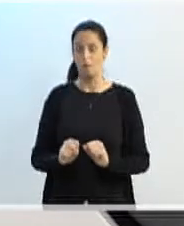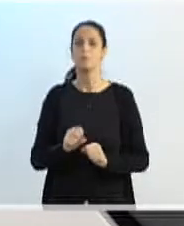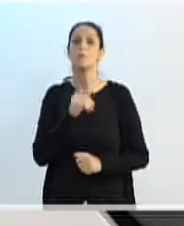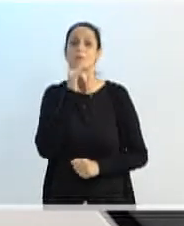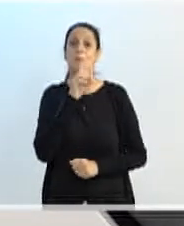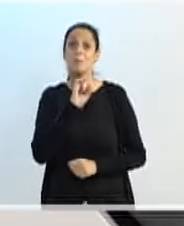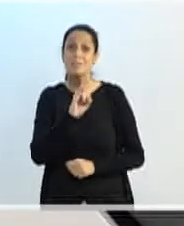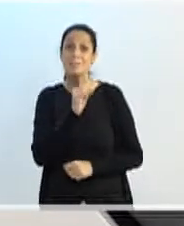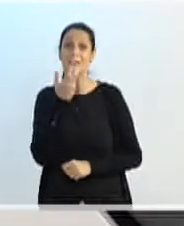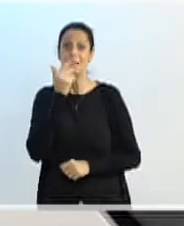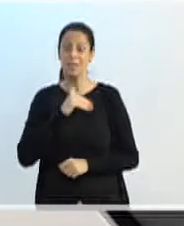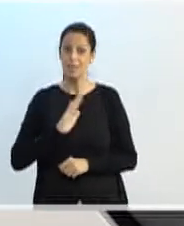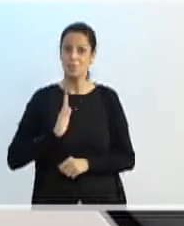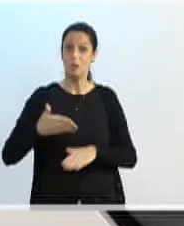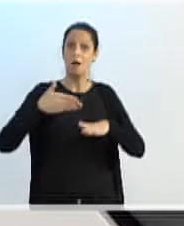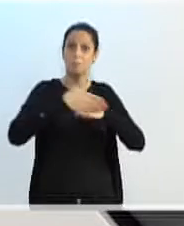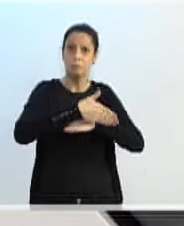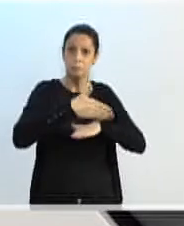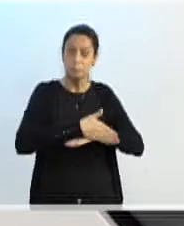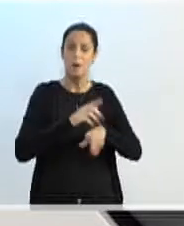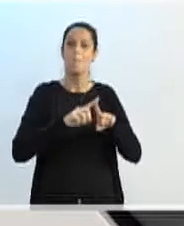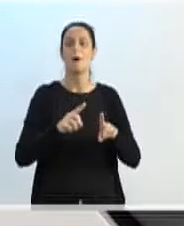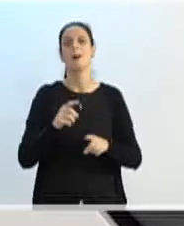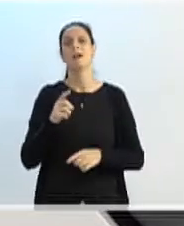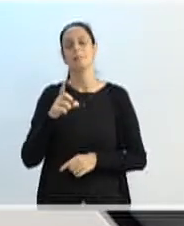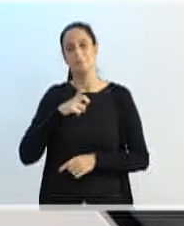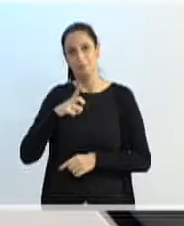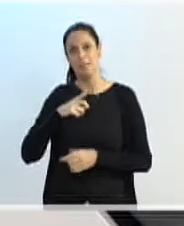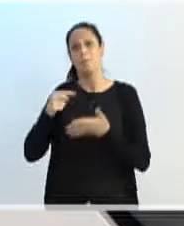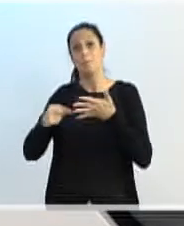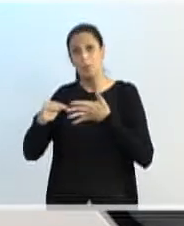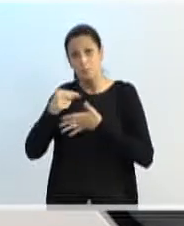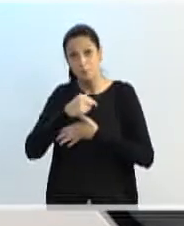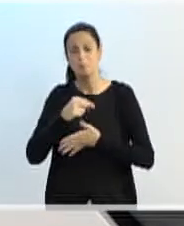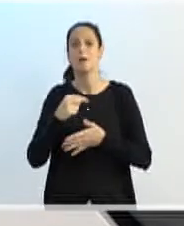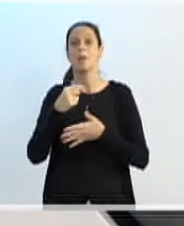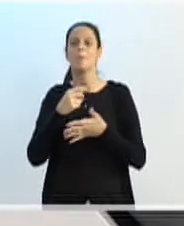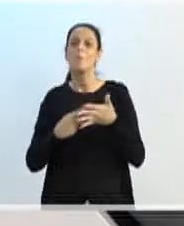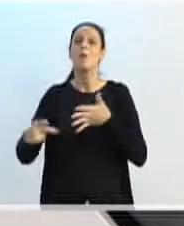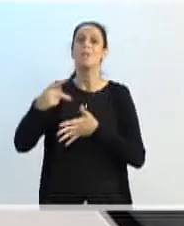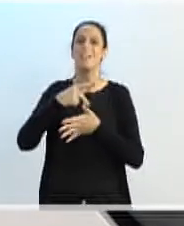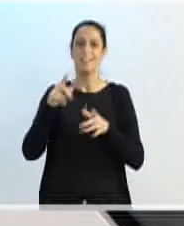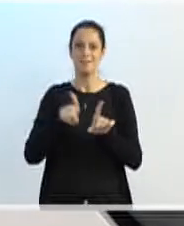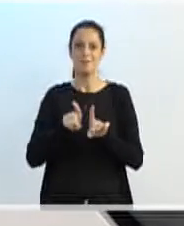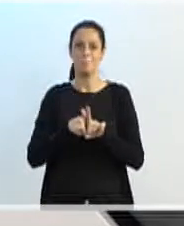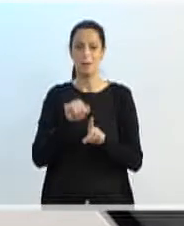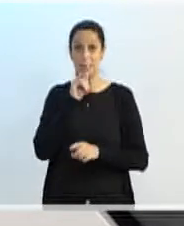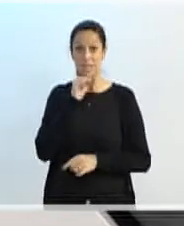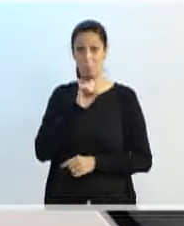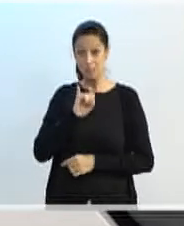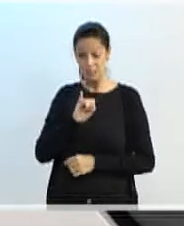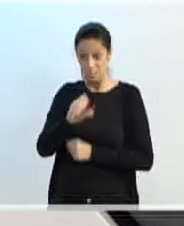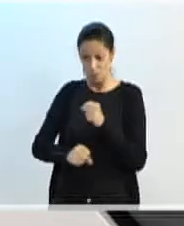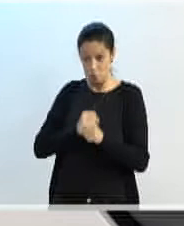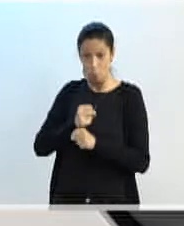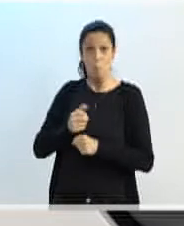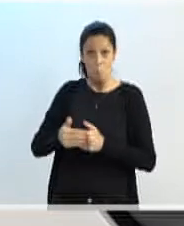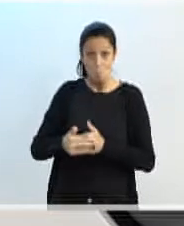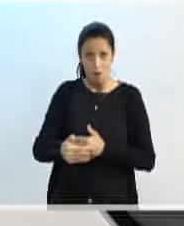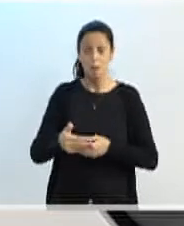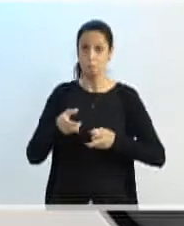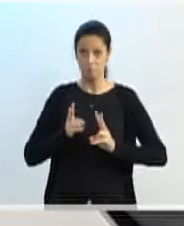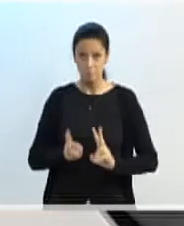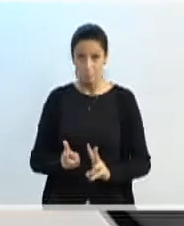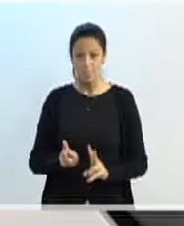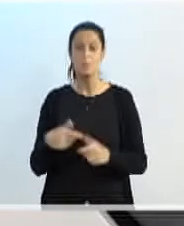ela só vai ter que seguir uns critérios de prioridade ali. Para a criança concorrer no ano letivo corrente, ela deve ter